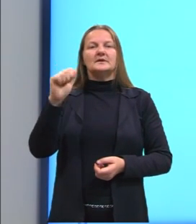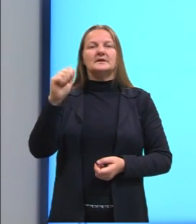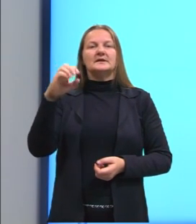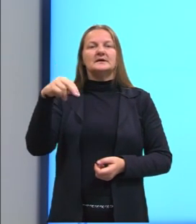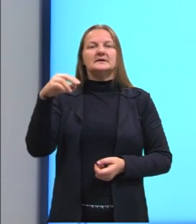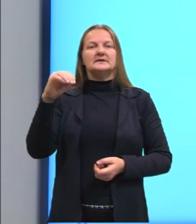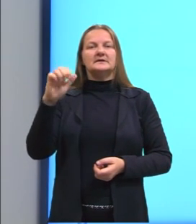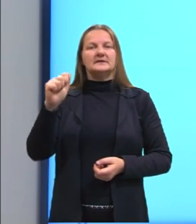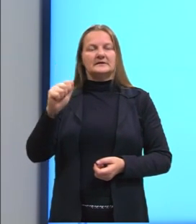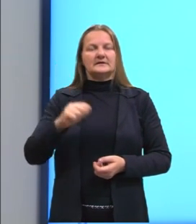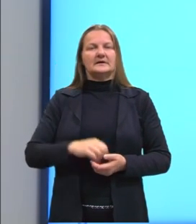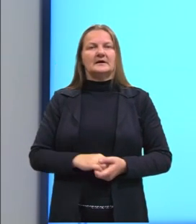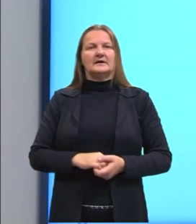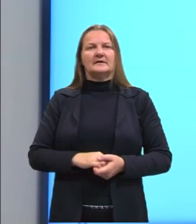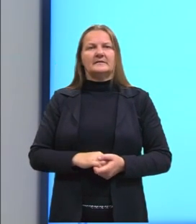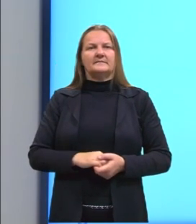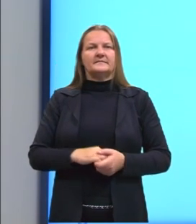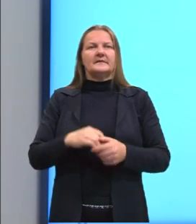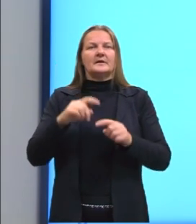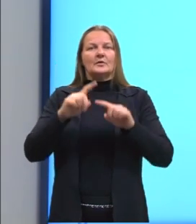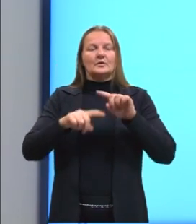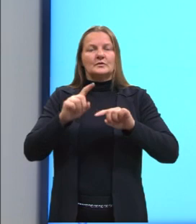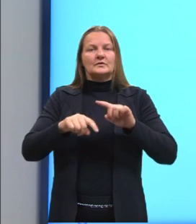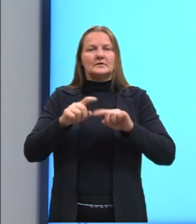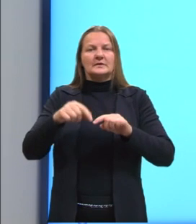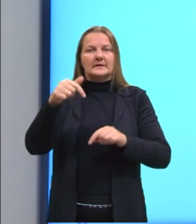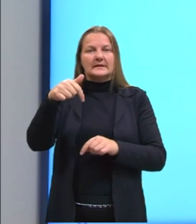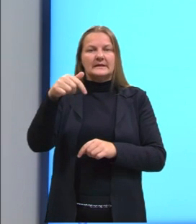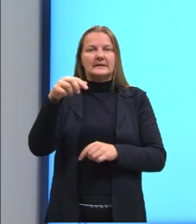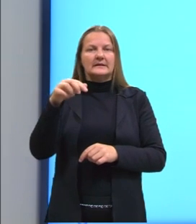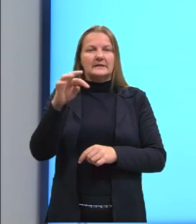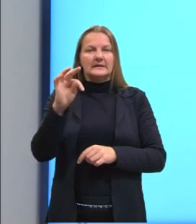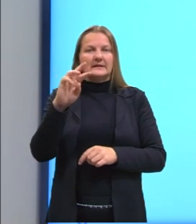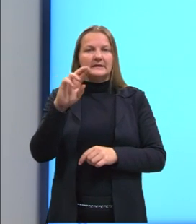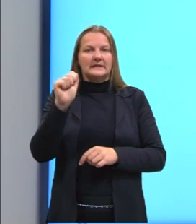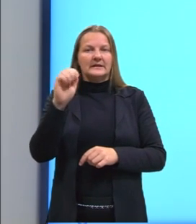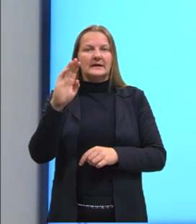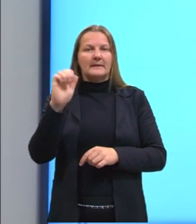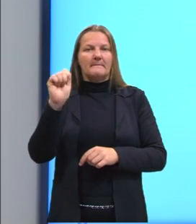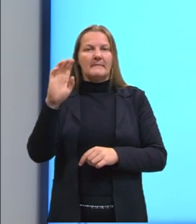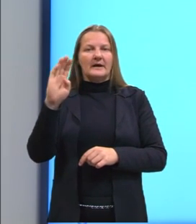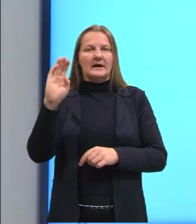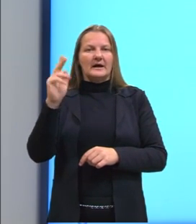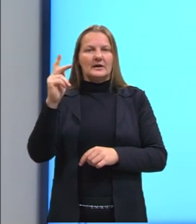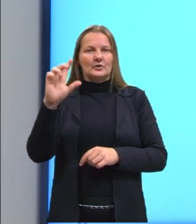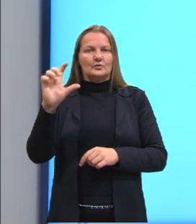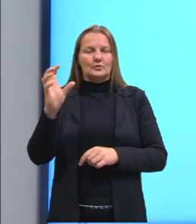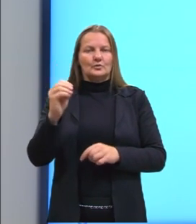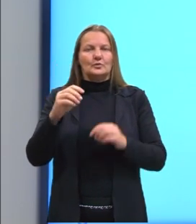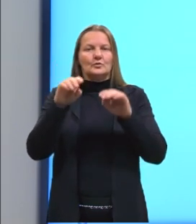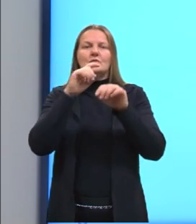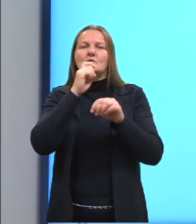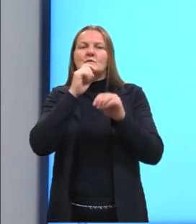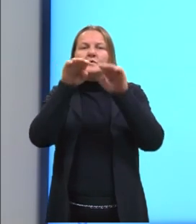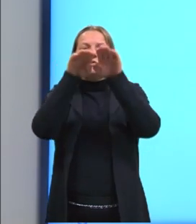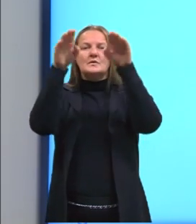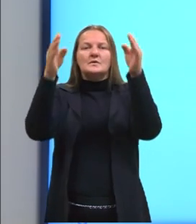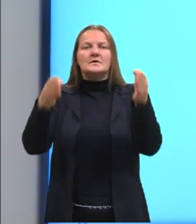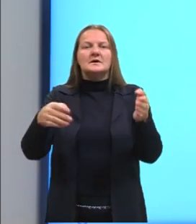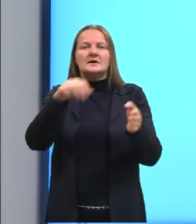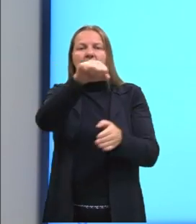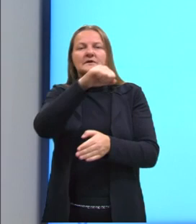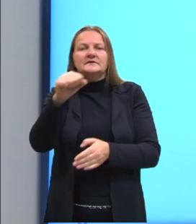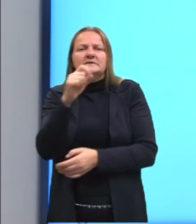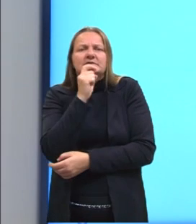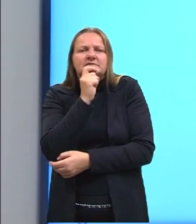acontecer. Agora, se eu aplicar trabalho, que é justamente o que a geladeira faz, a gente pode acontecer isso aqui, sim.